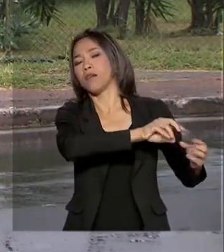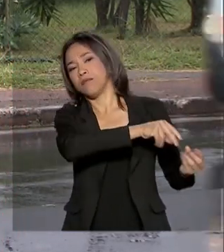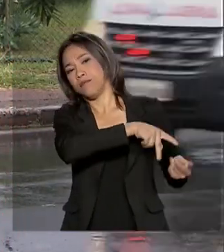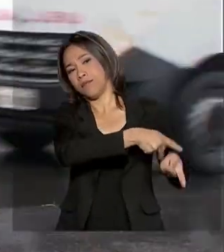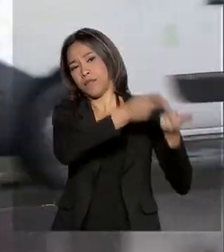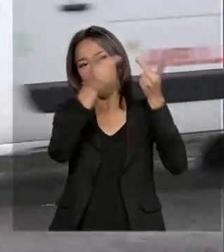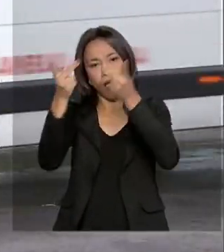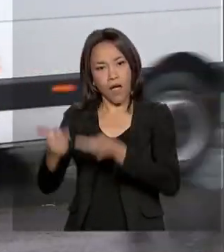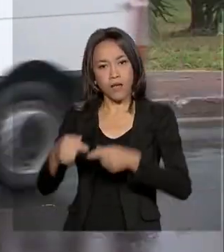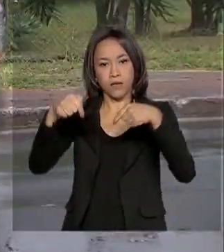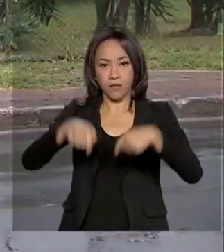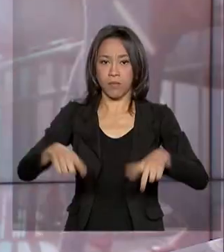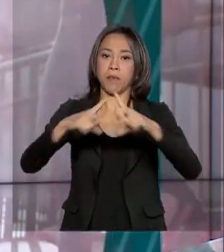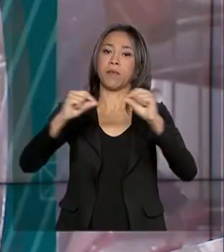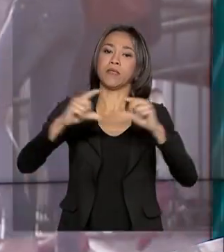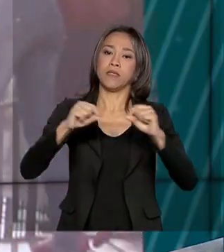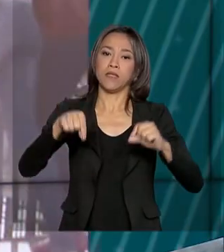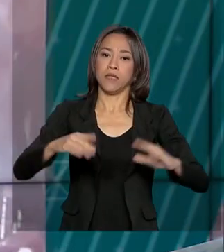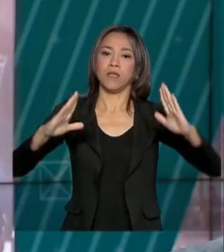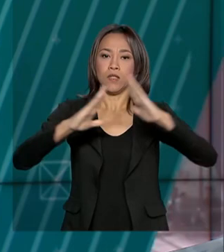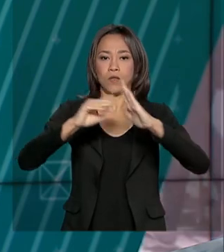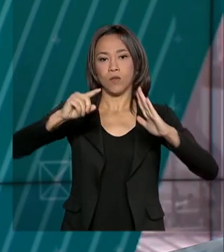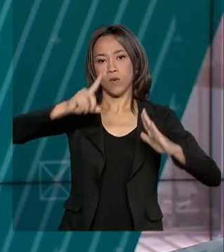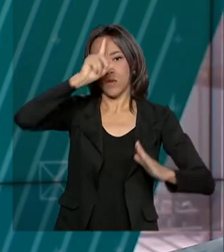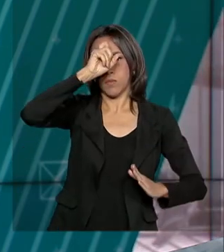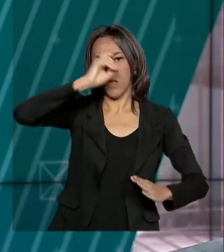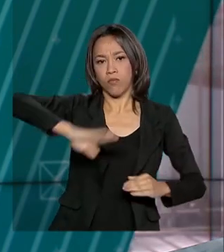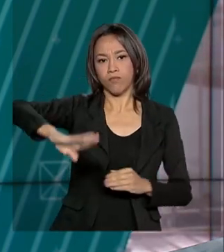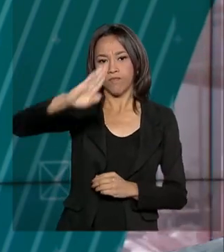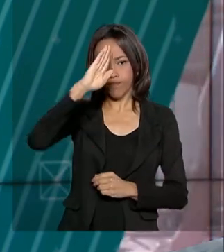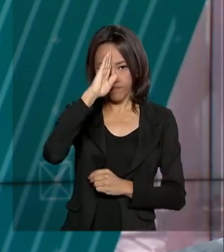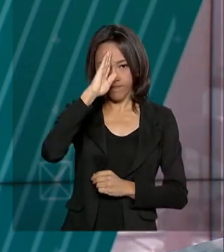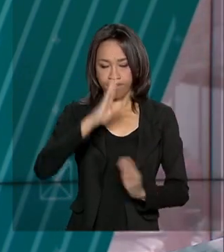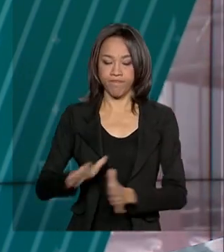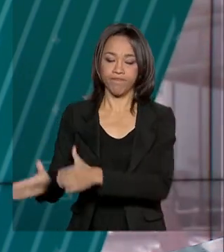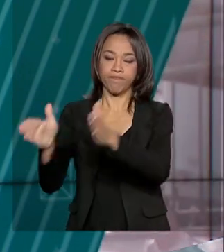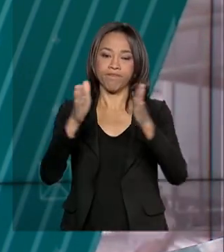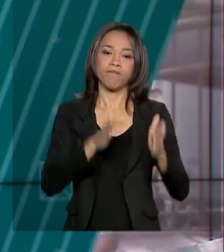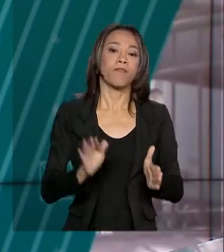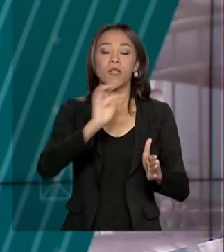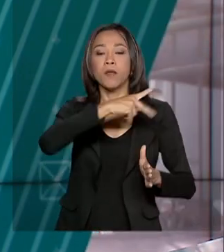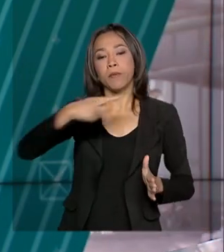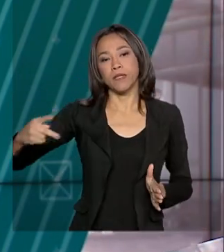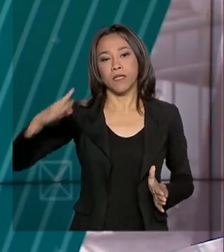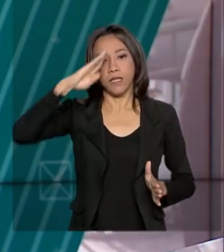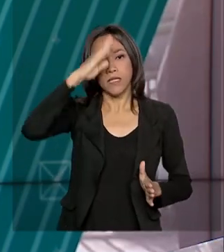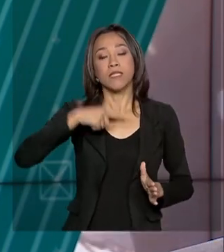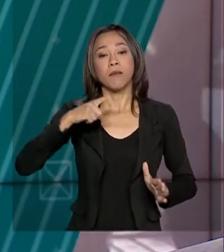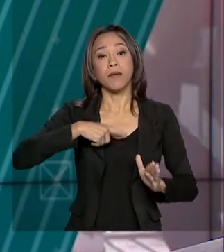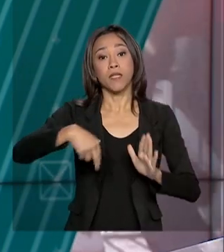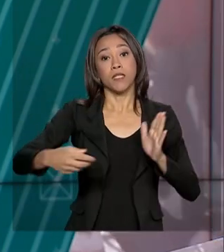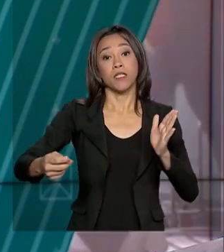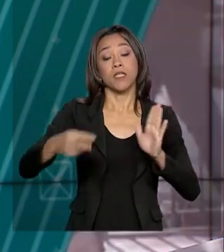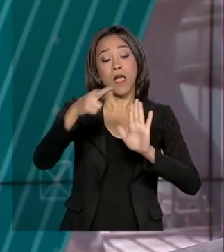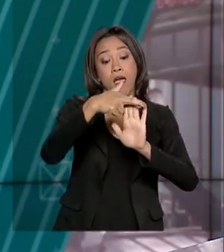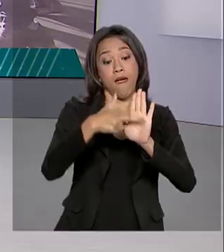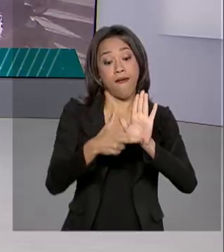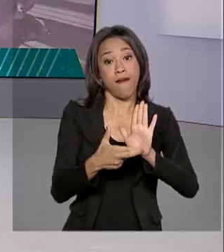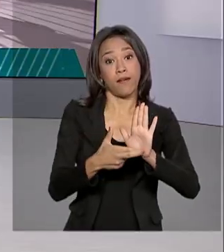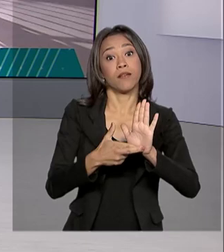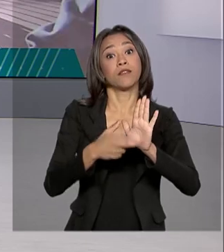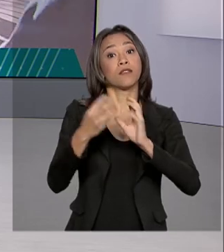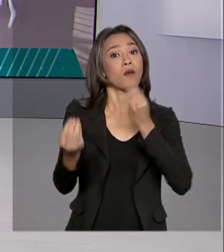no centro da capital federal. E o presidente Jair Bolsonaro sancionou a lei com regras sobre a quarentena.